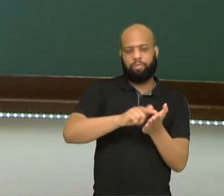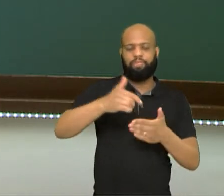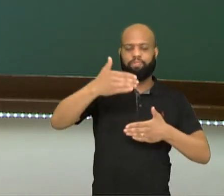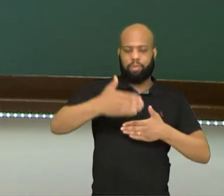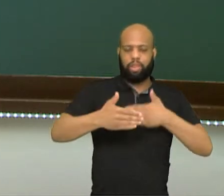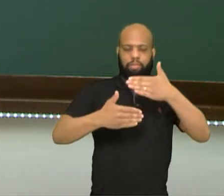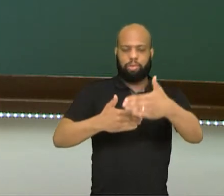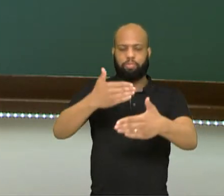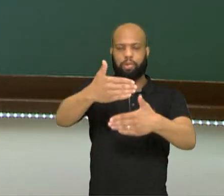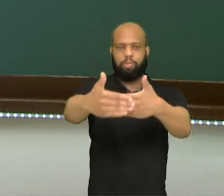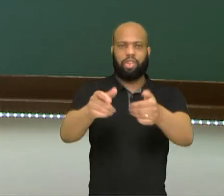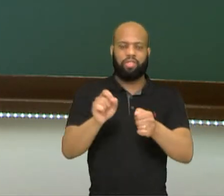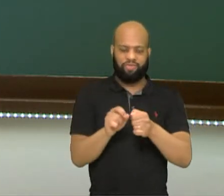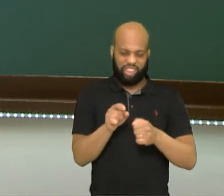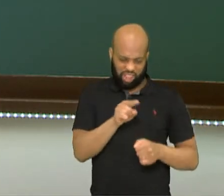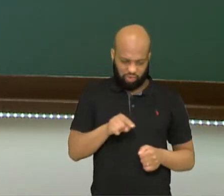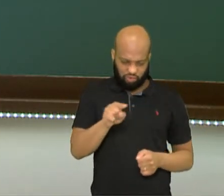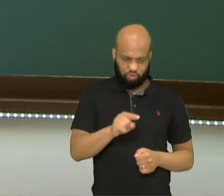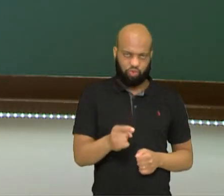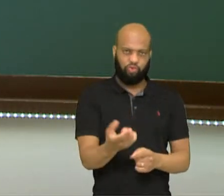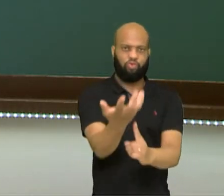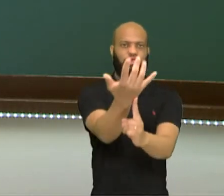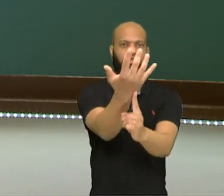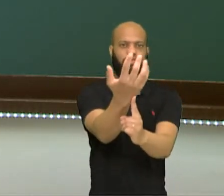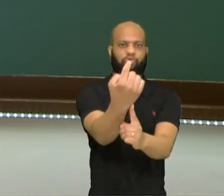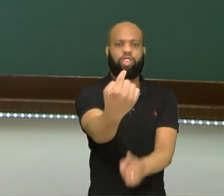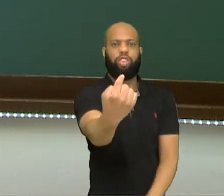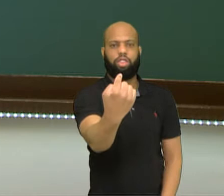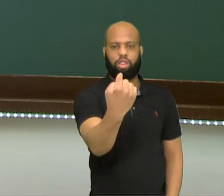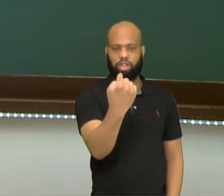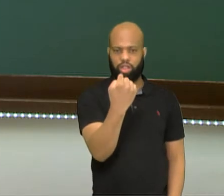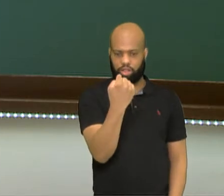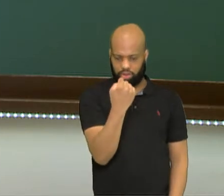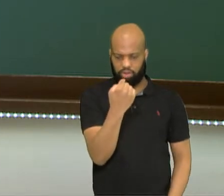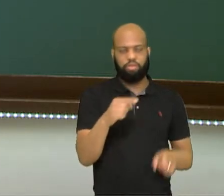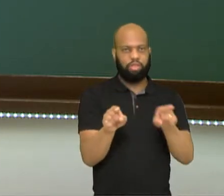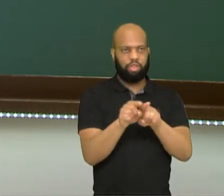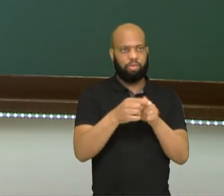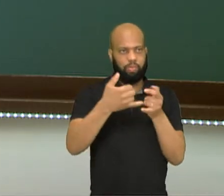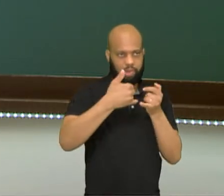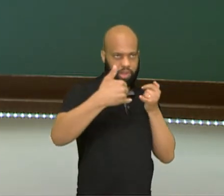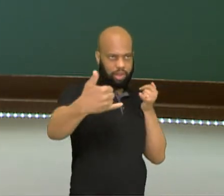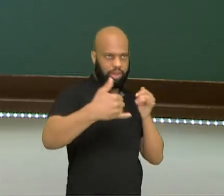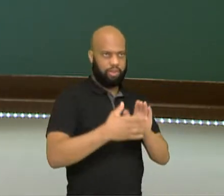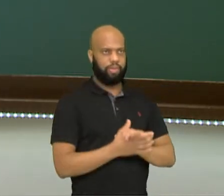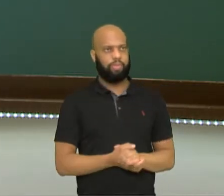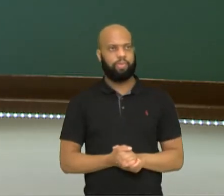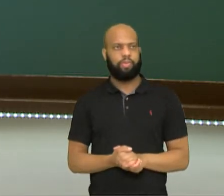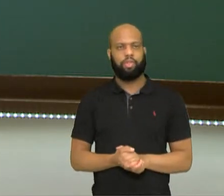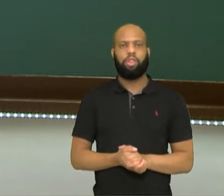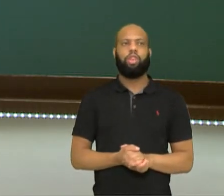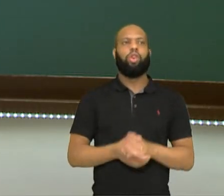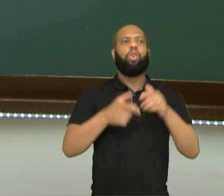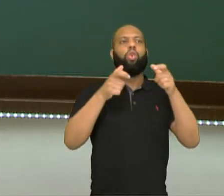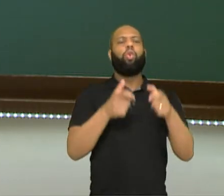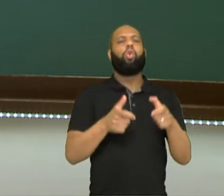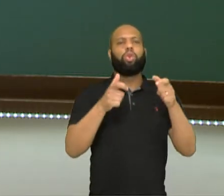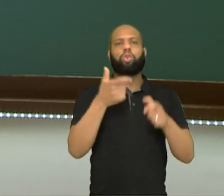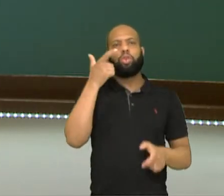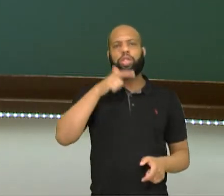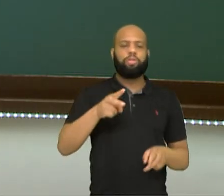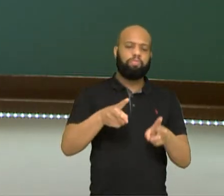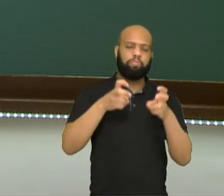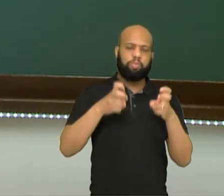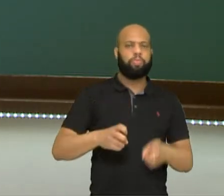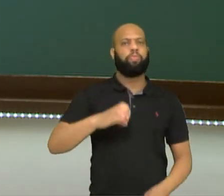colocar uma vela, você vai ver que a luz vai passar em linha reta. Uma aplicação disso são os